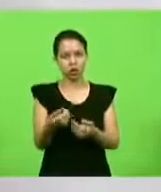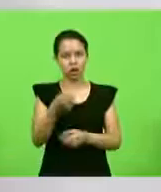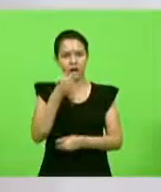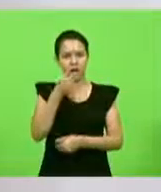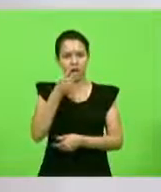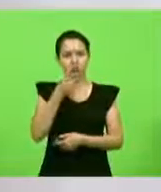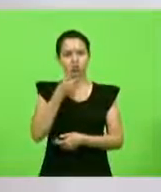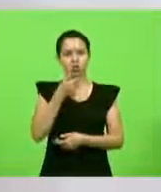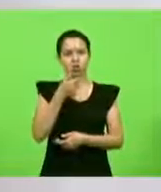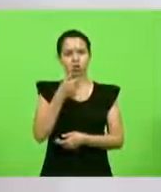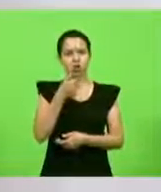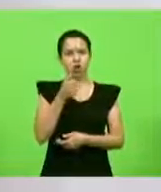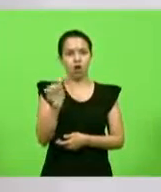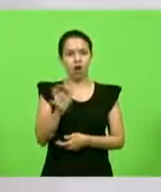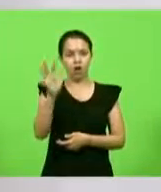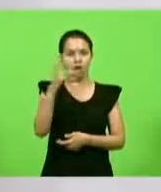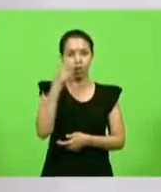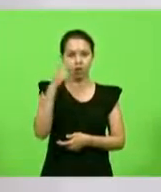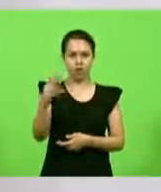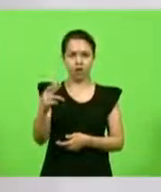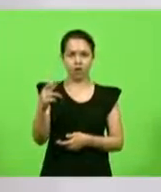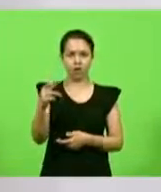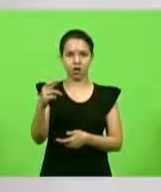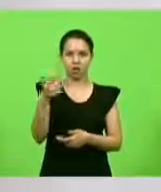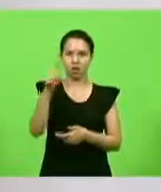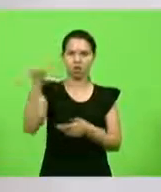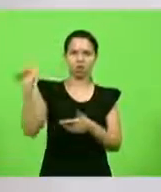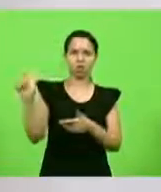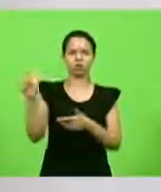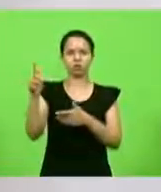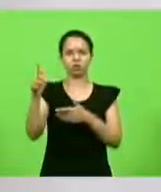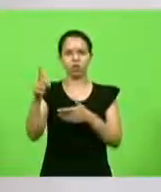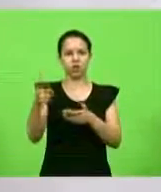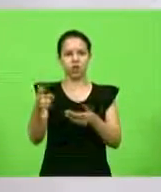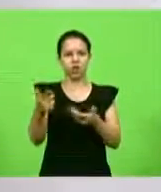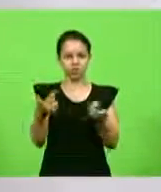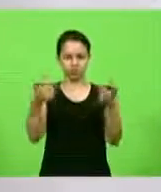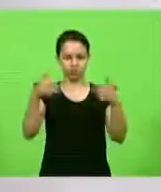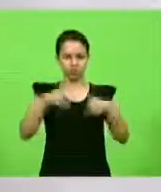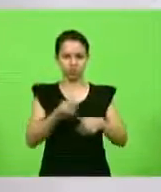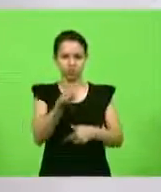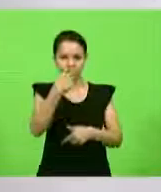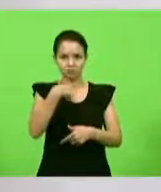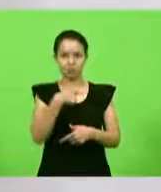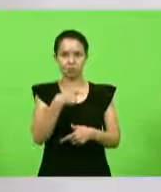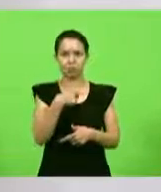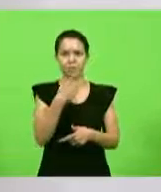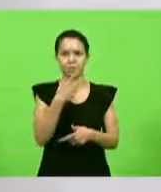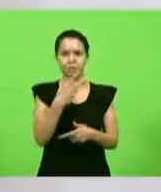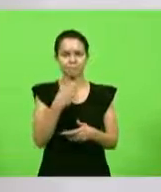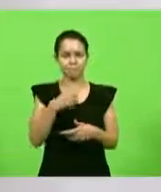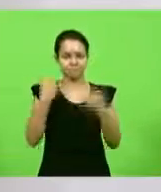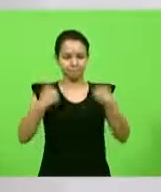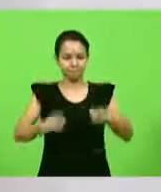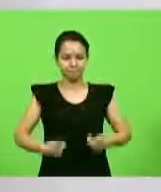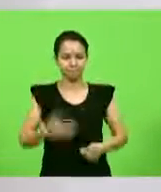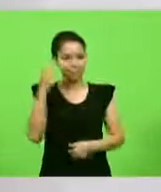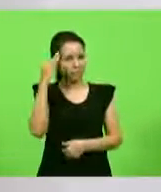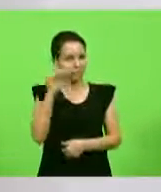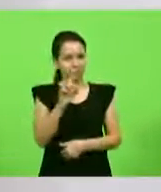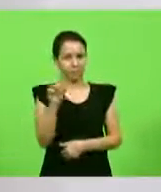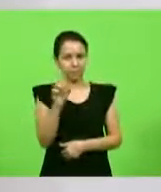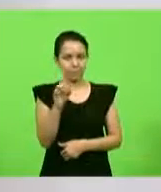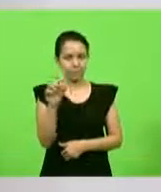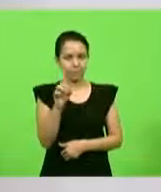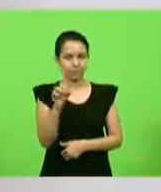caro, ele é um alienígena. Quando ele chega no teu corpo, o teu corpo não entende o que é. Por isso que quando você lê a bula, os efeitos